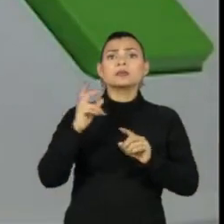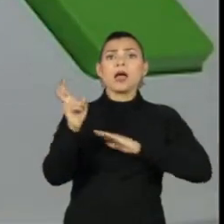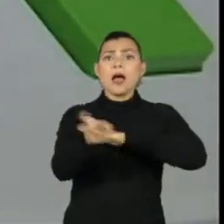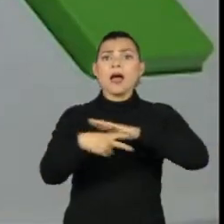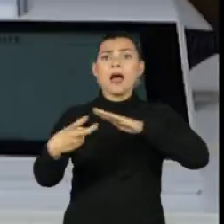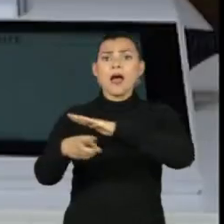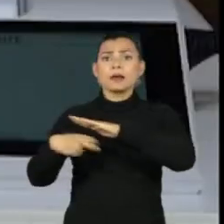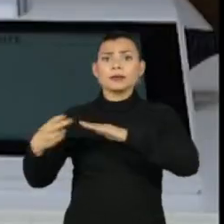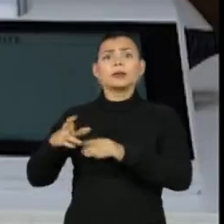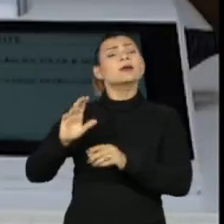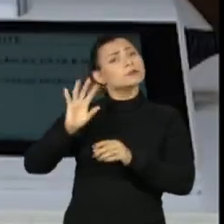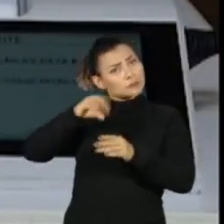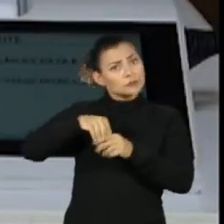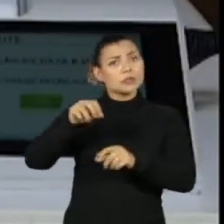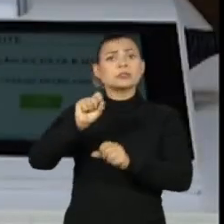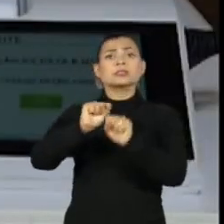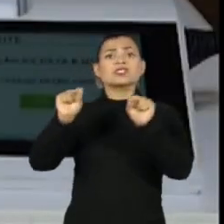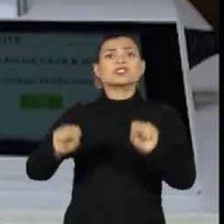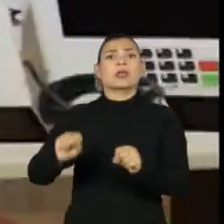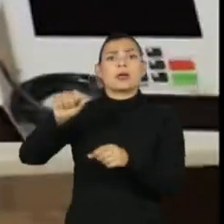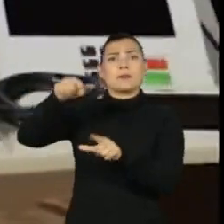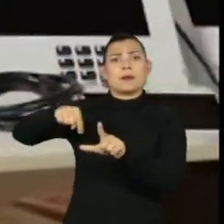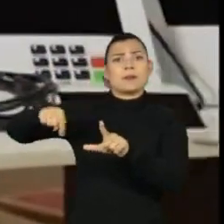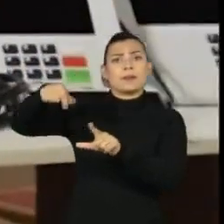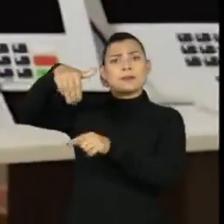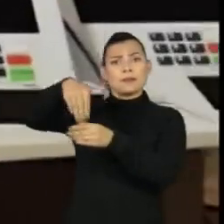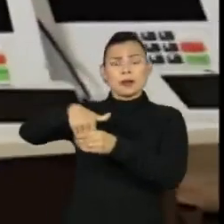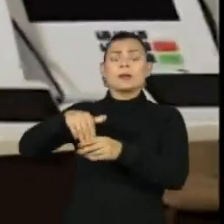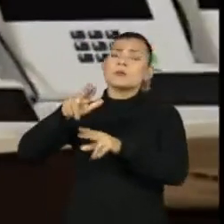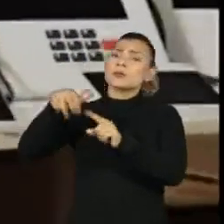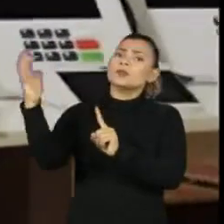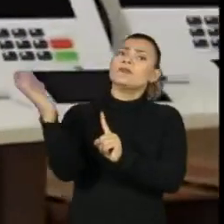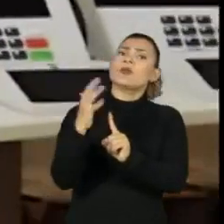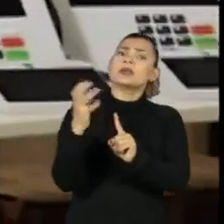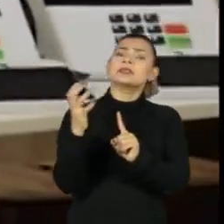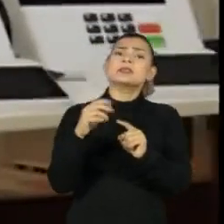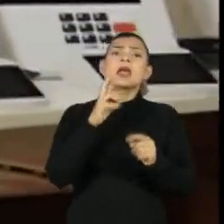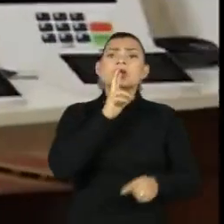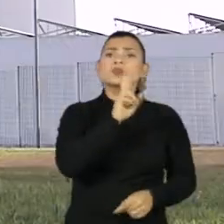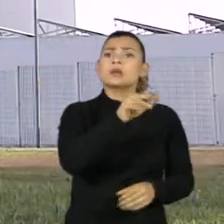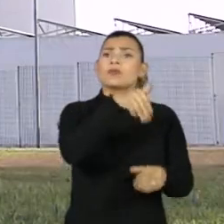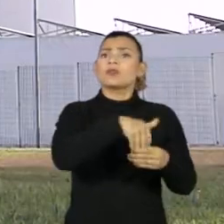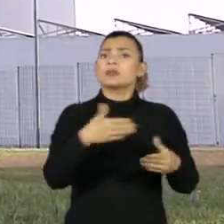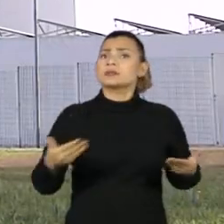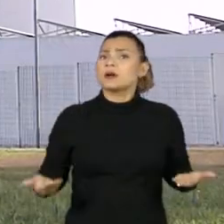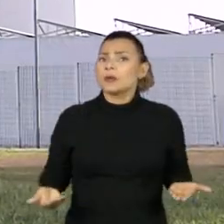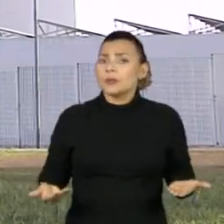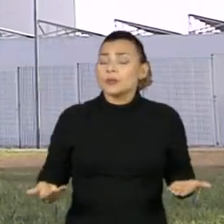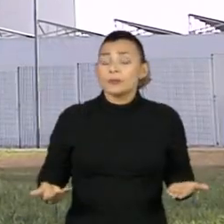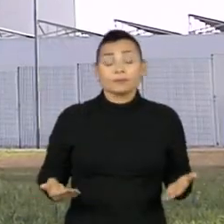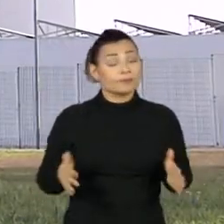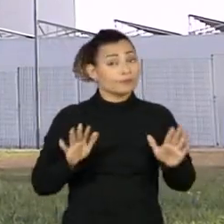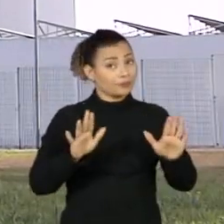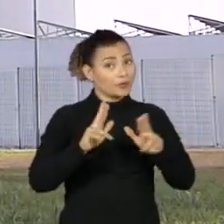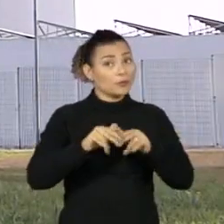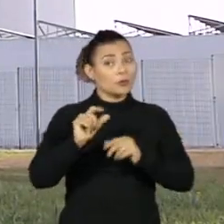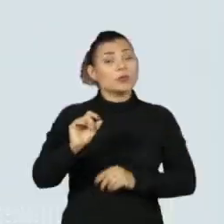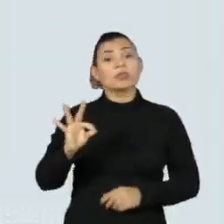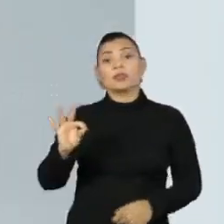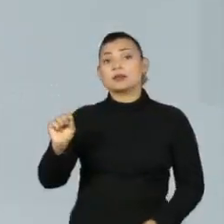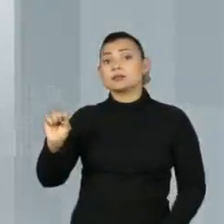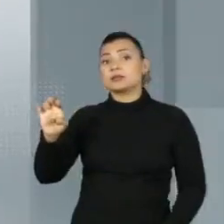interna ou externa nos sistemas eleitorais, com grave impacto nos resultados das eleições. A reação do TSE foi